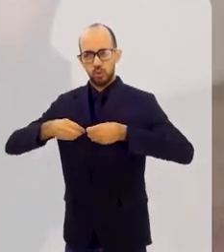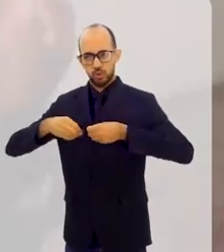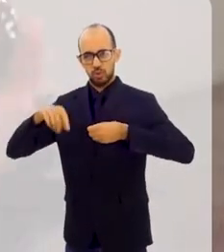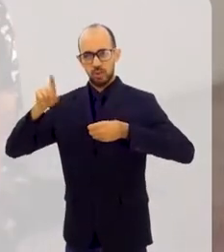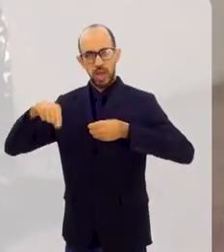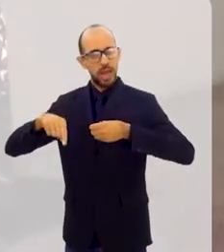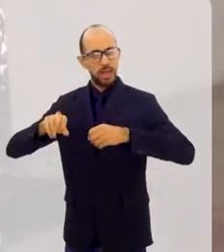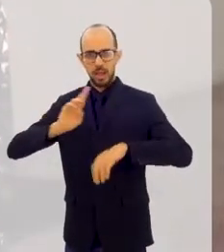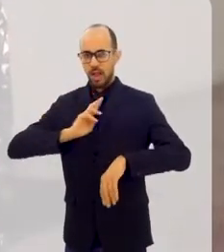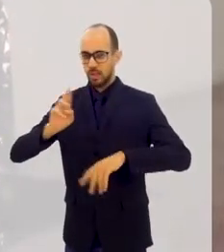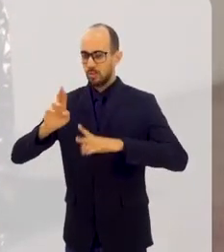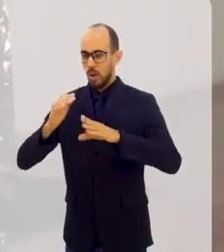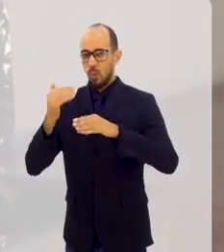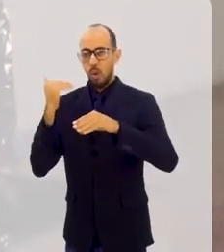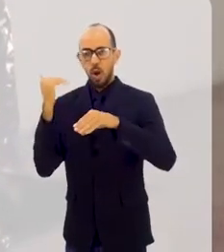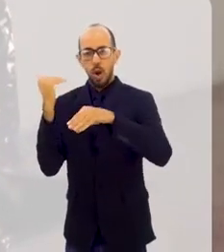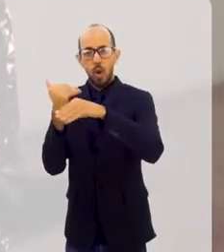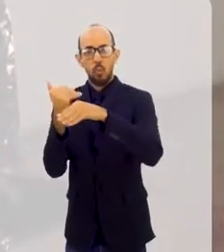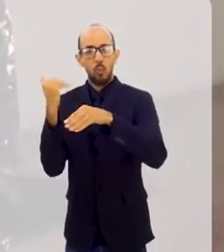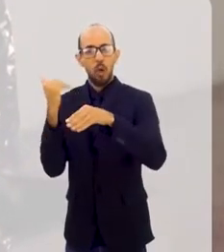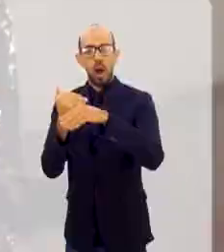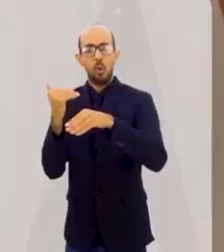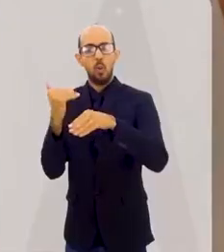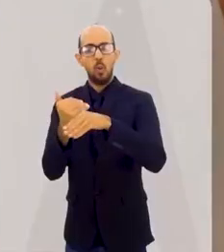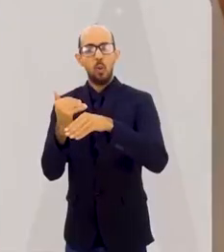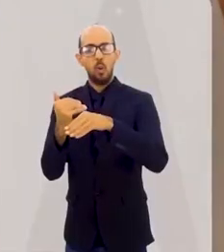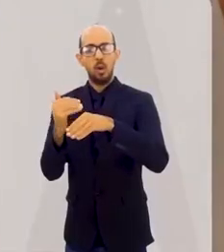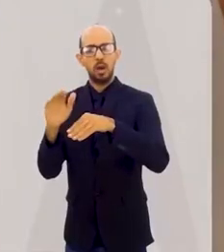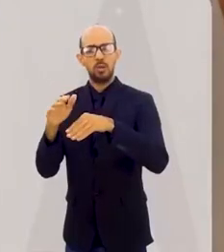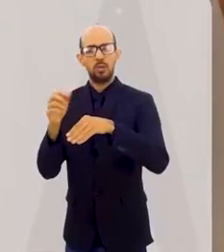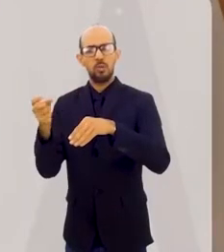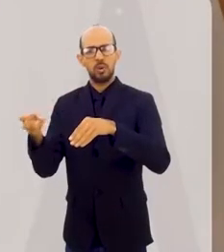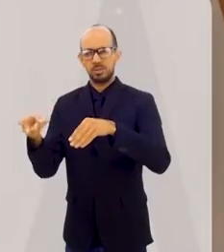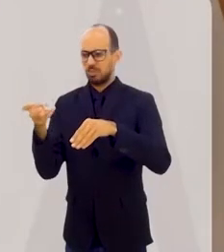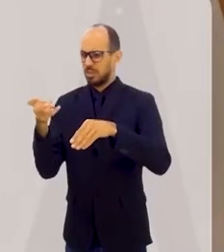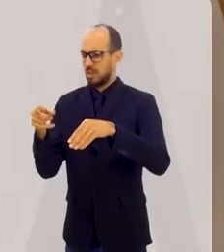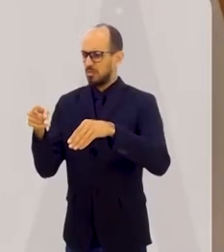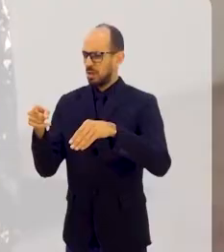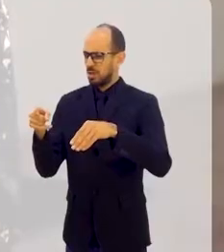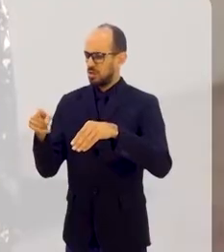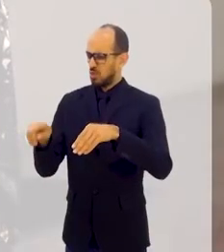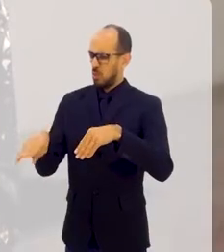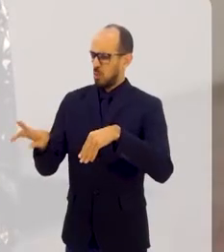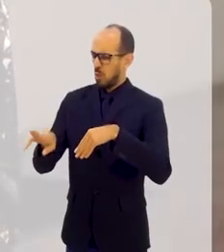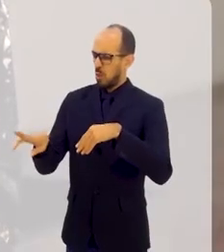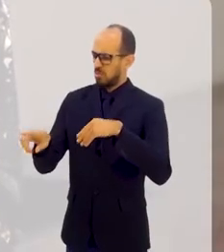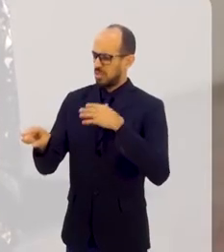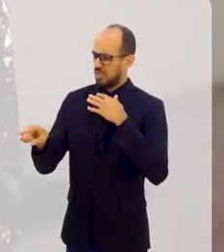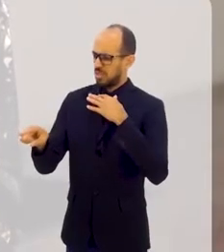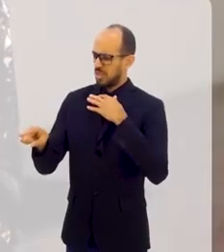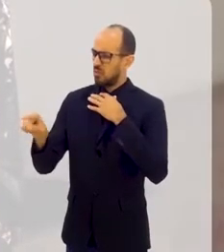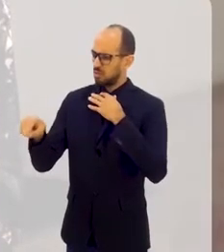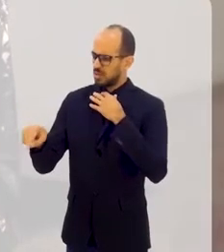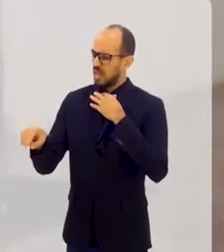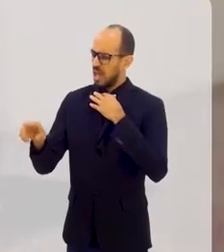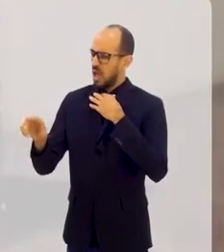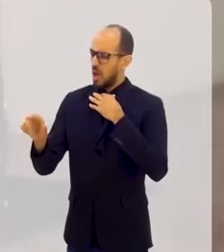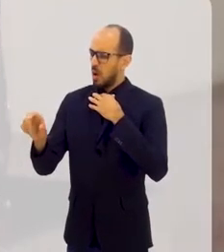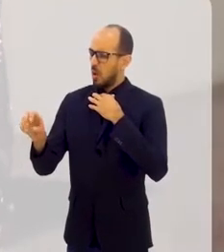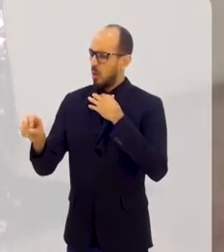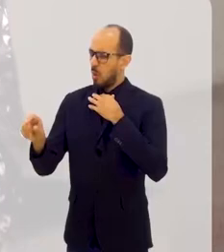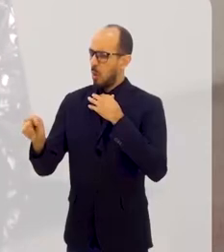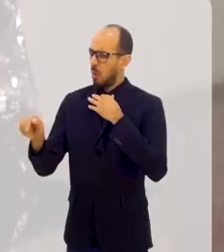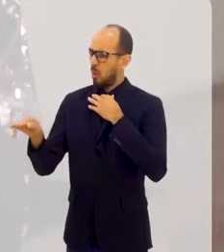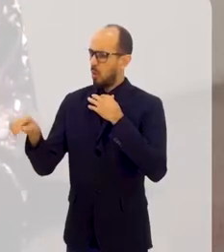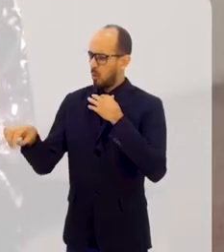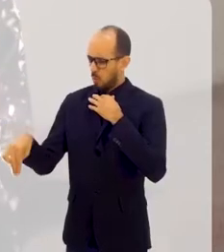é da matriz africana. Então, quando eu me vi com o nome Balogun, eu falo, Balogun. Então, você é pai ou você